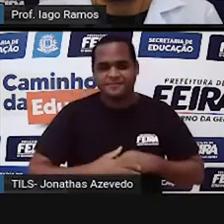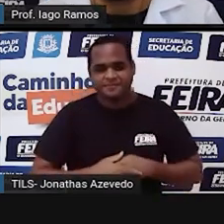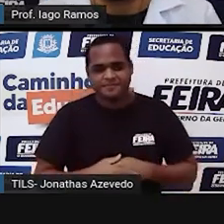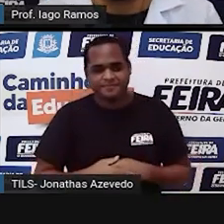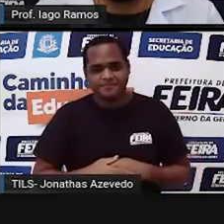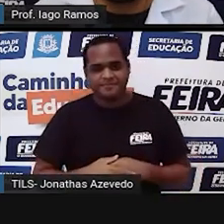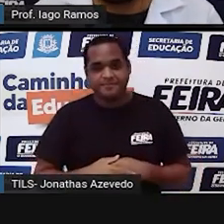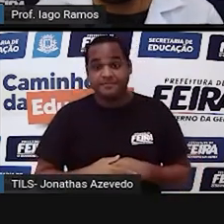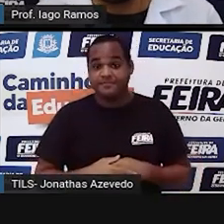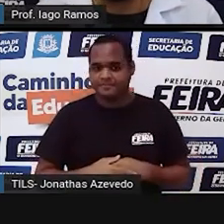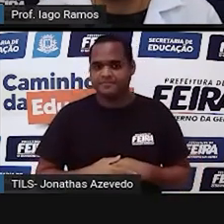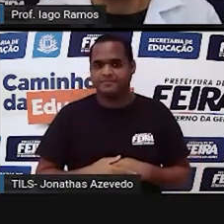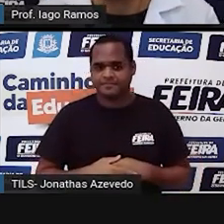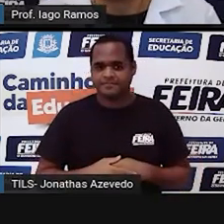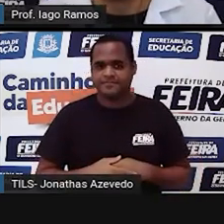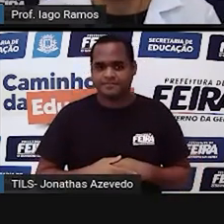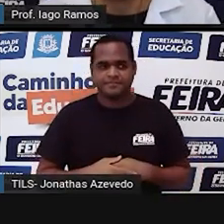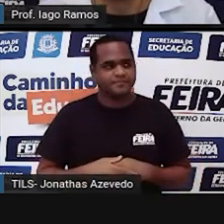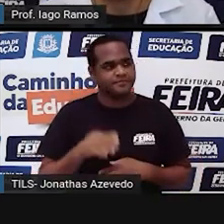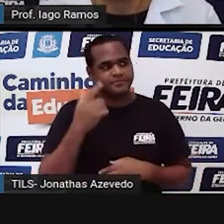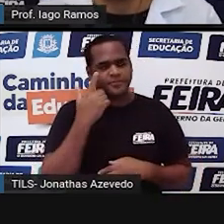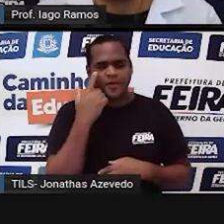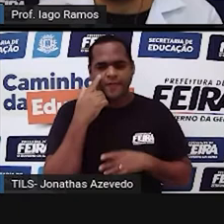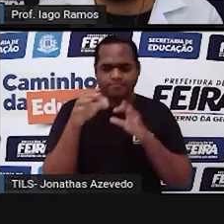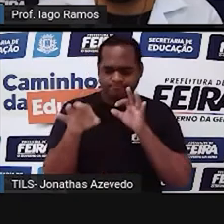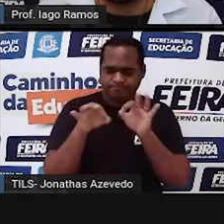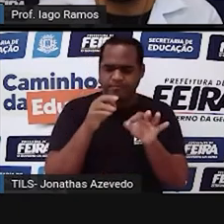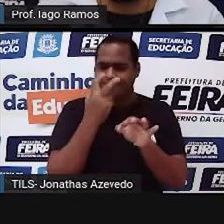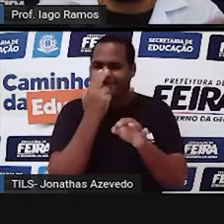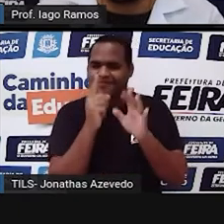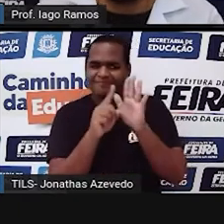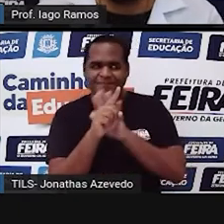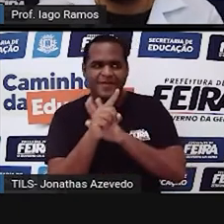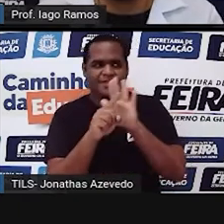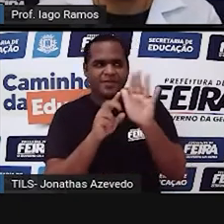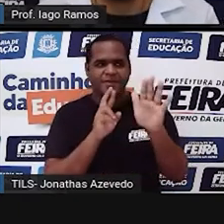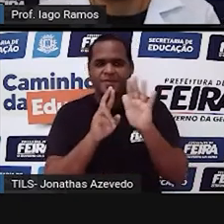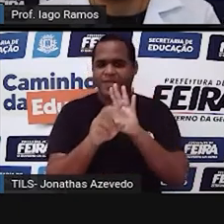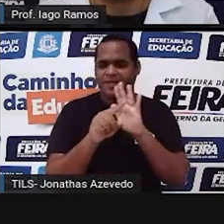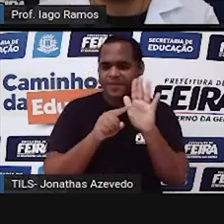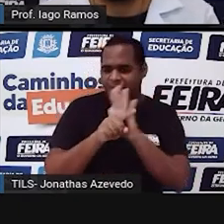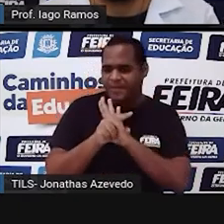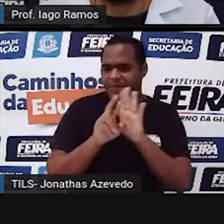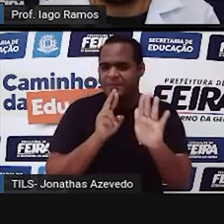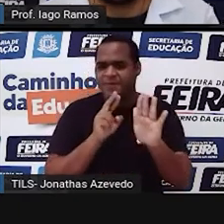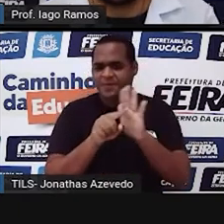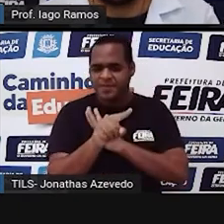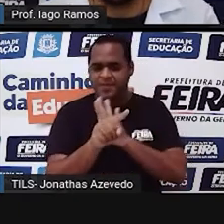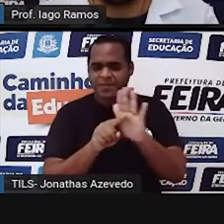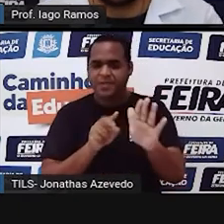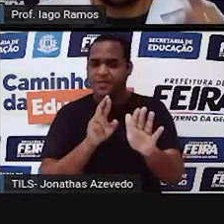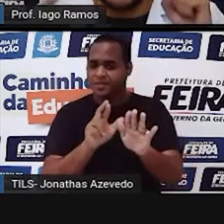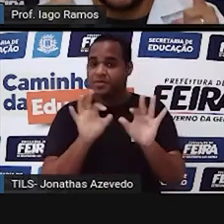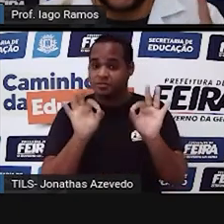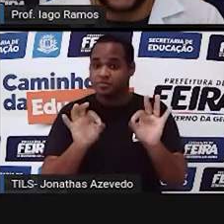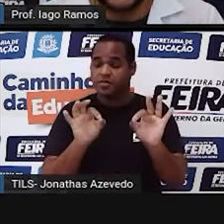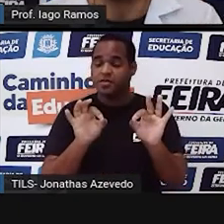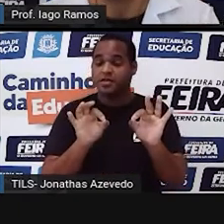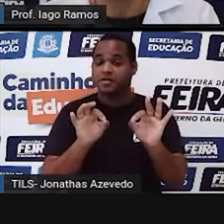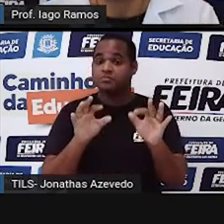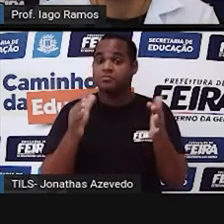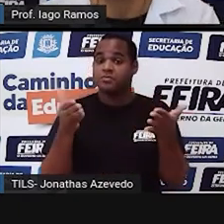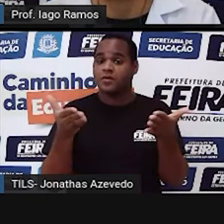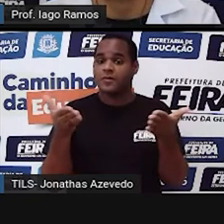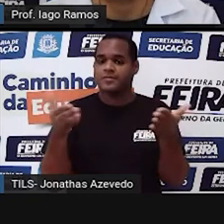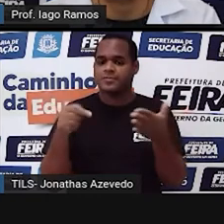fazer? A gente vai fazer com uma espécie de quiz, né? Um joguinho de perguntas e respostas. Então, agora,